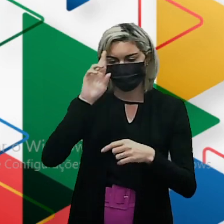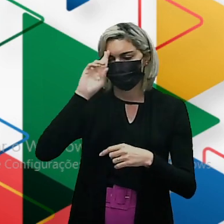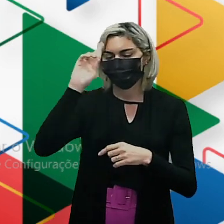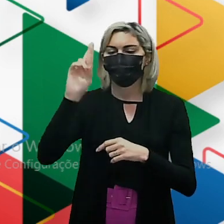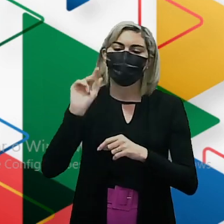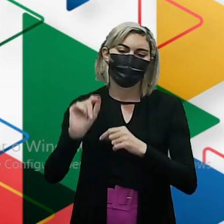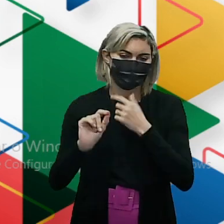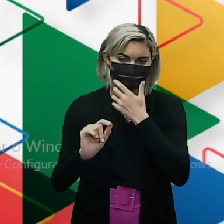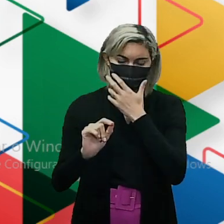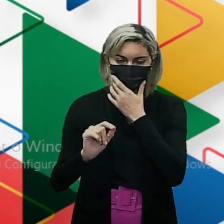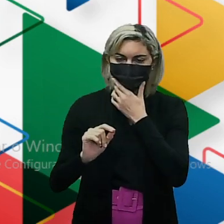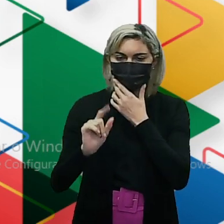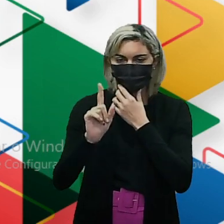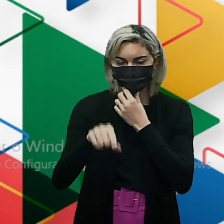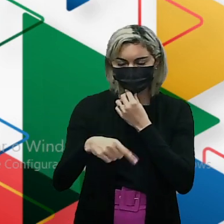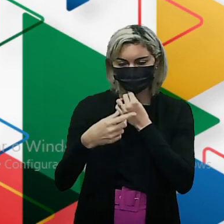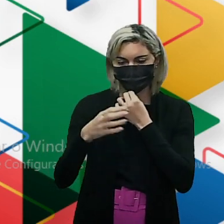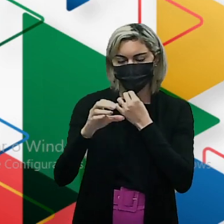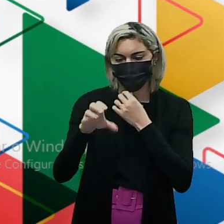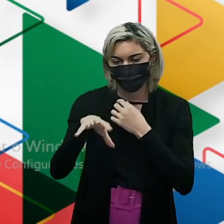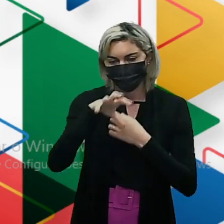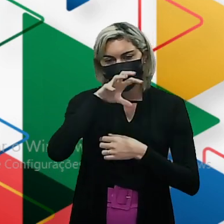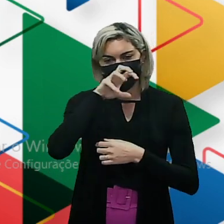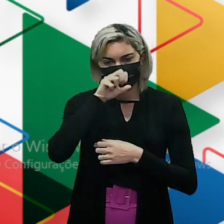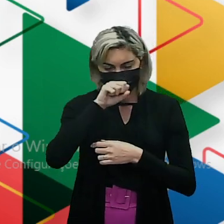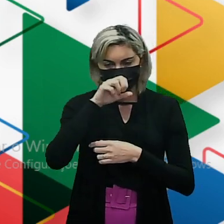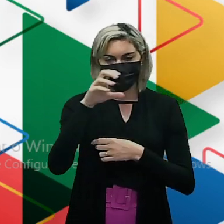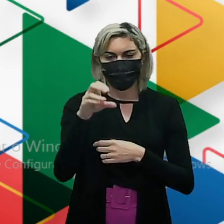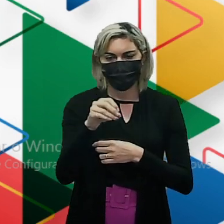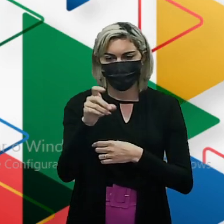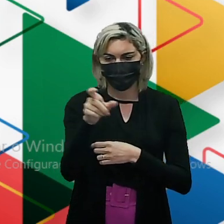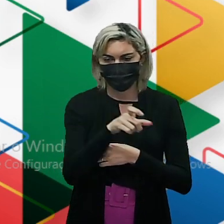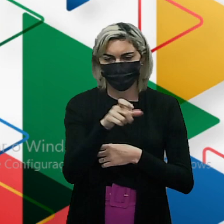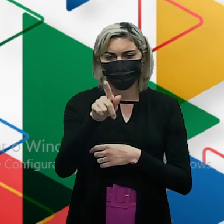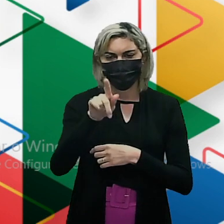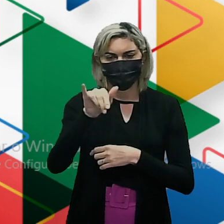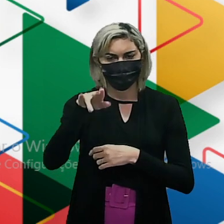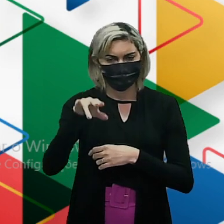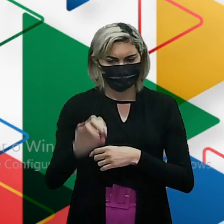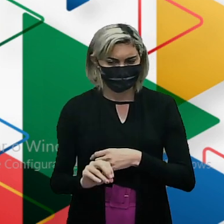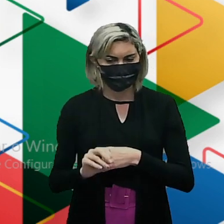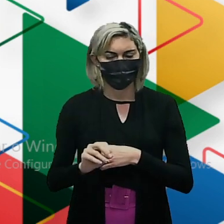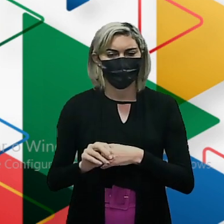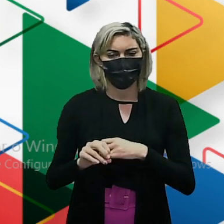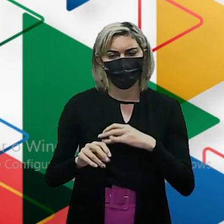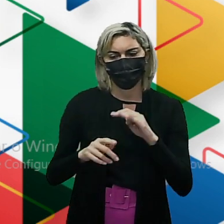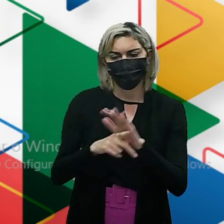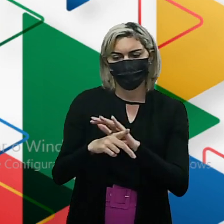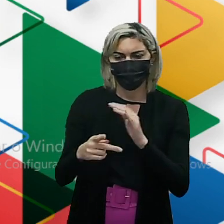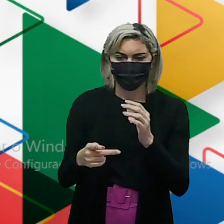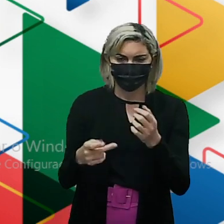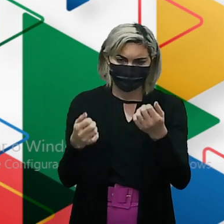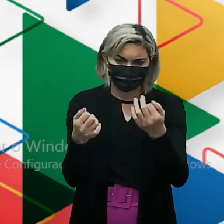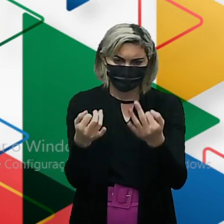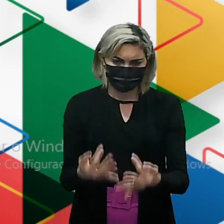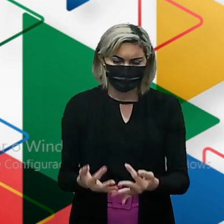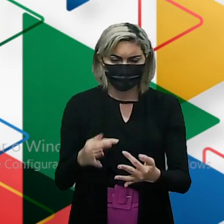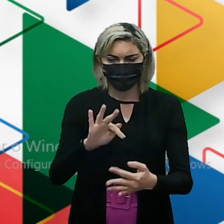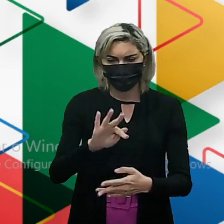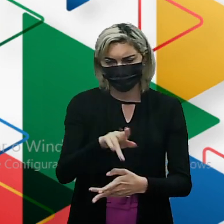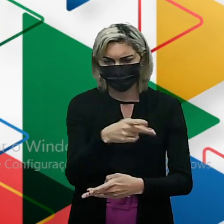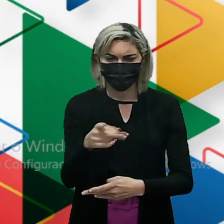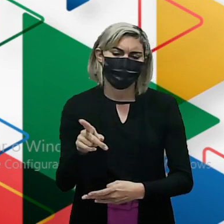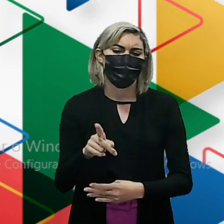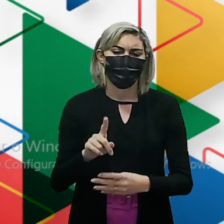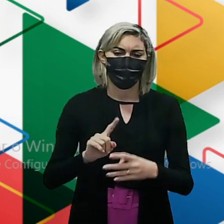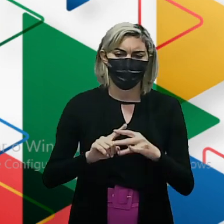É o elemento oxigênio É o oxigênio Que dirige essa função Tá?